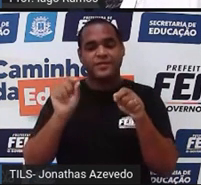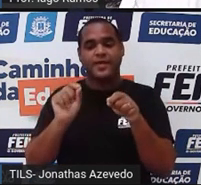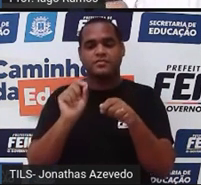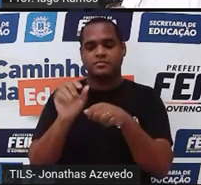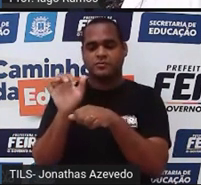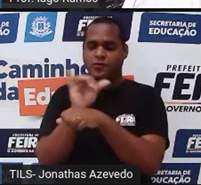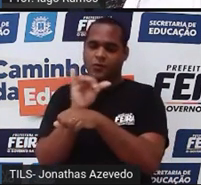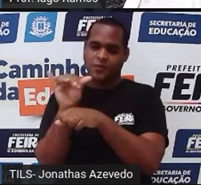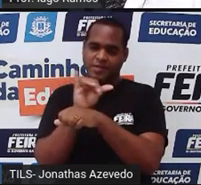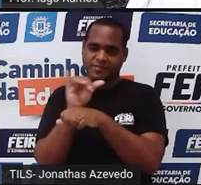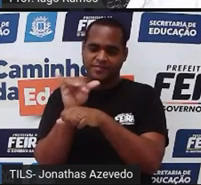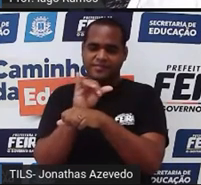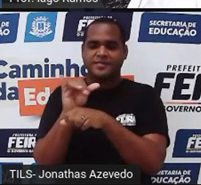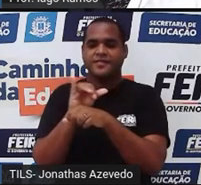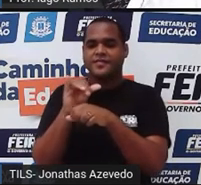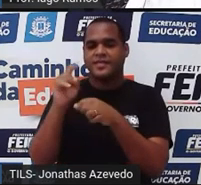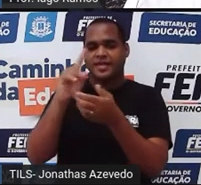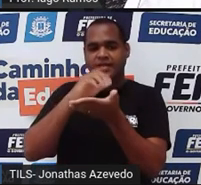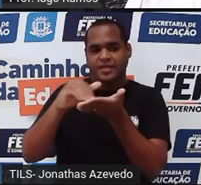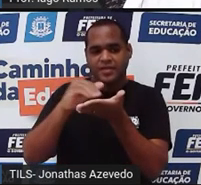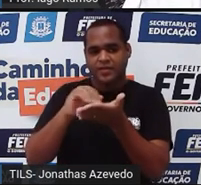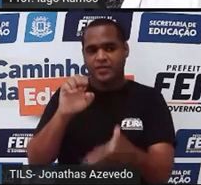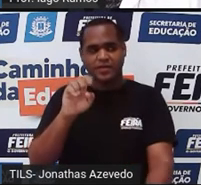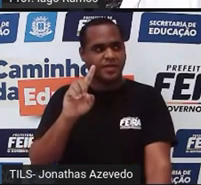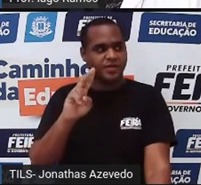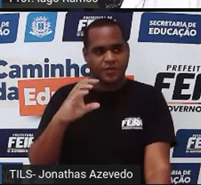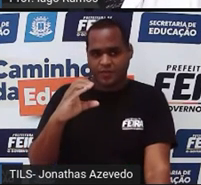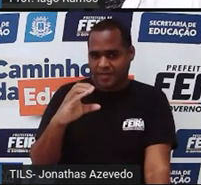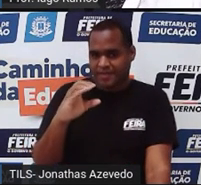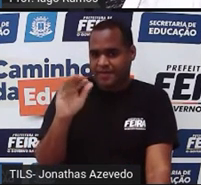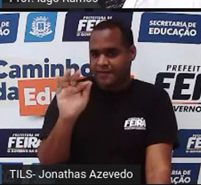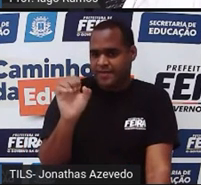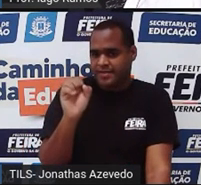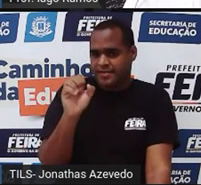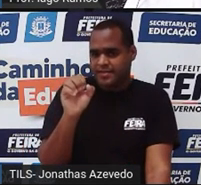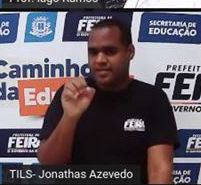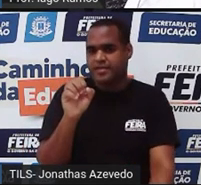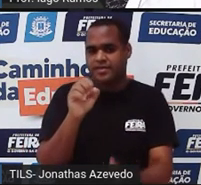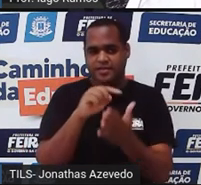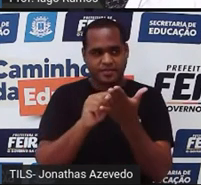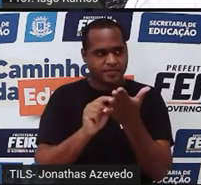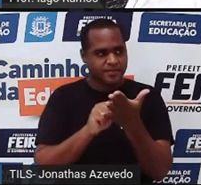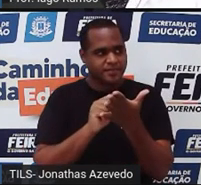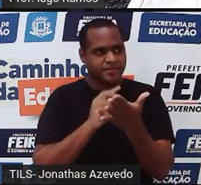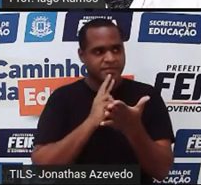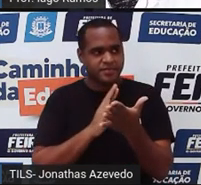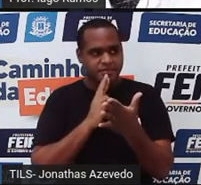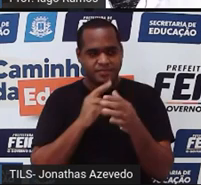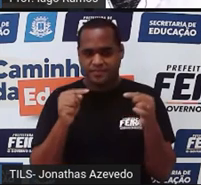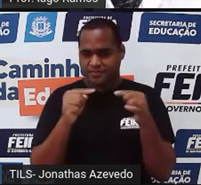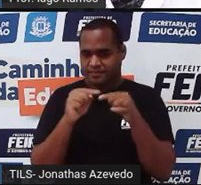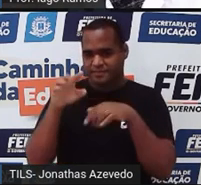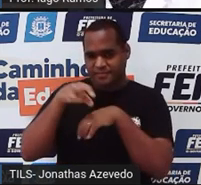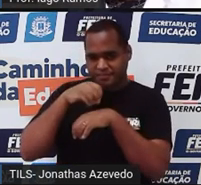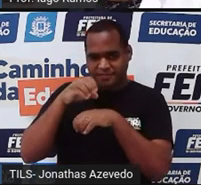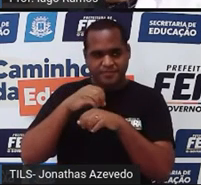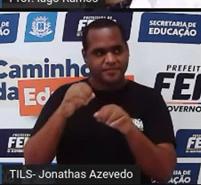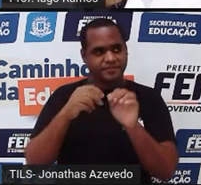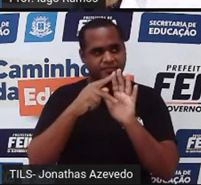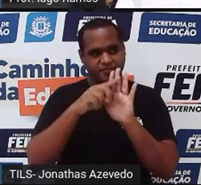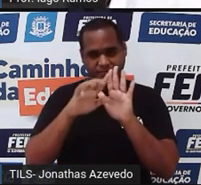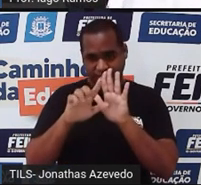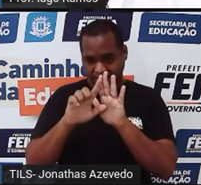YouTube da Seduc Feira de Santana, tá? É só digitar lá, Seduc Feira de Santana, buscar a playlist de